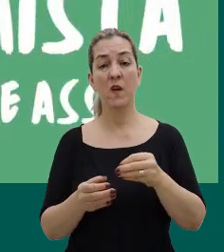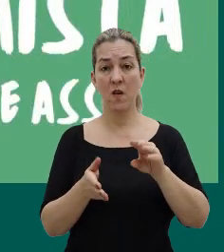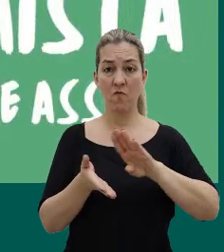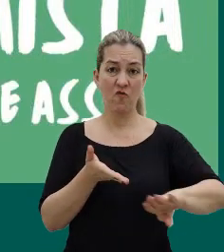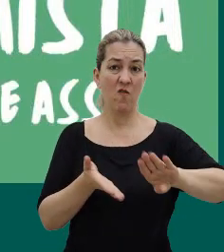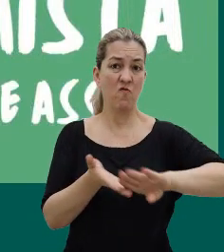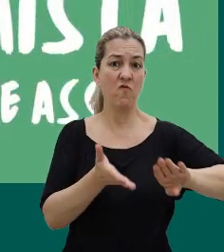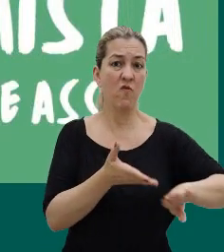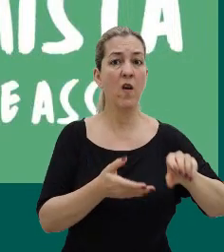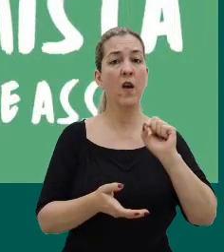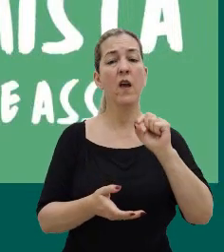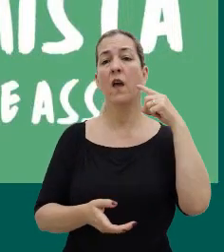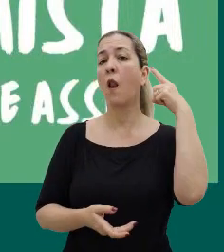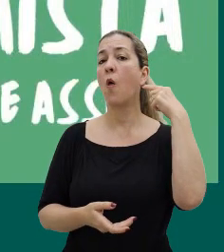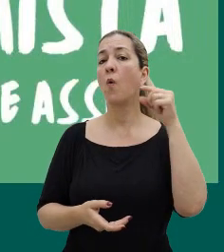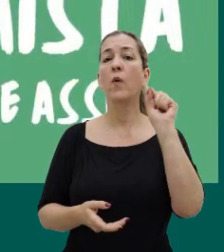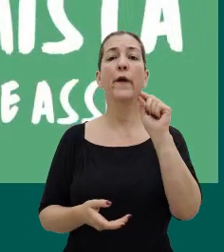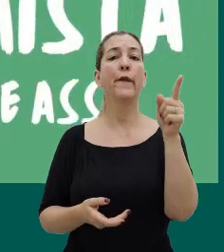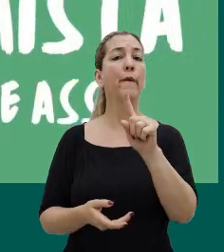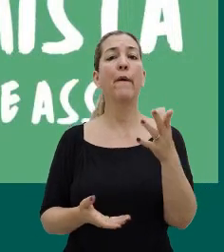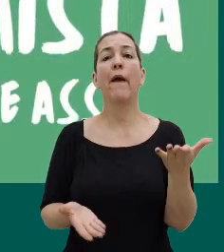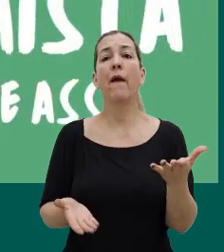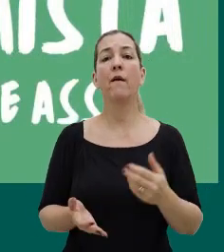quem é louco e quem não é.